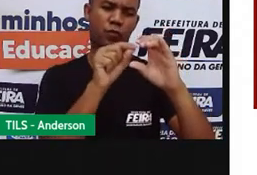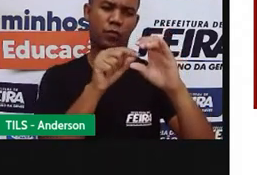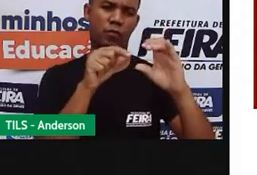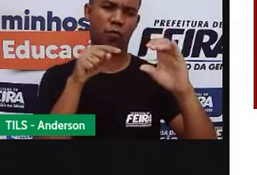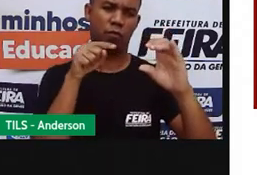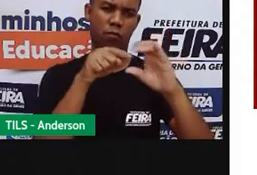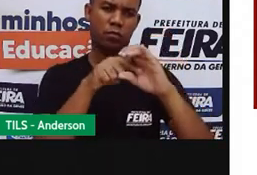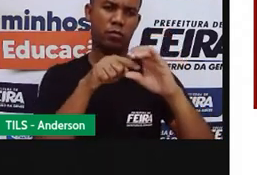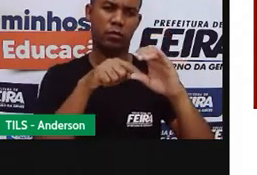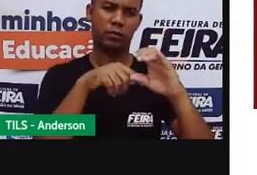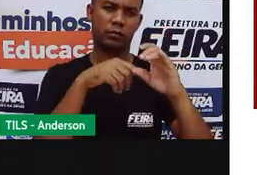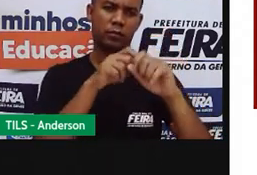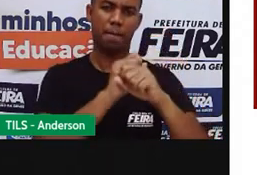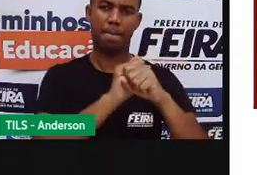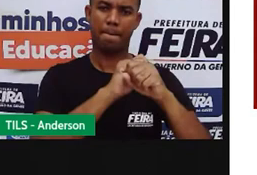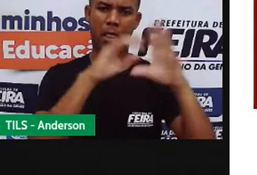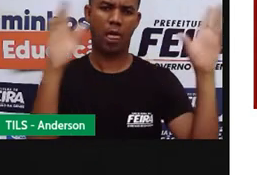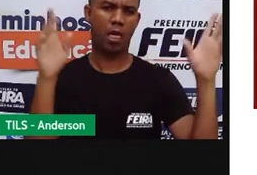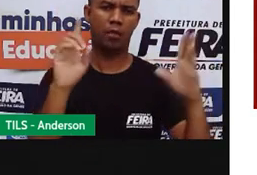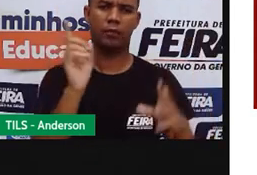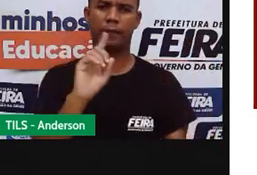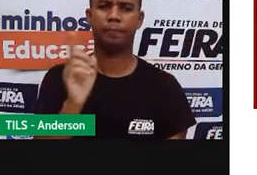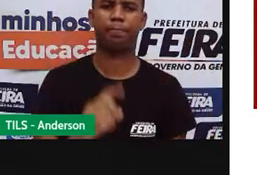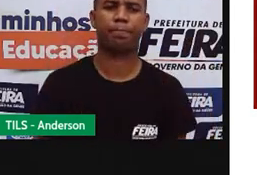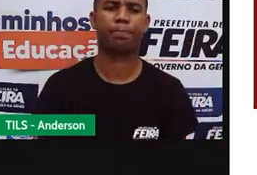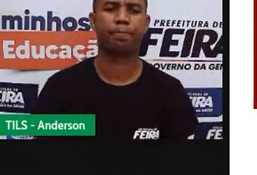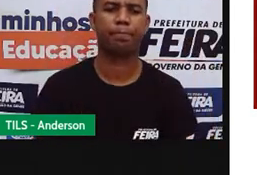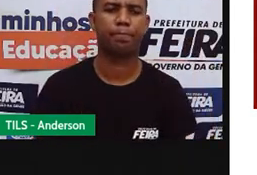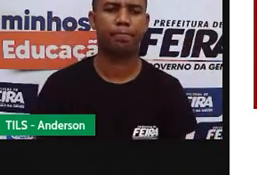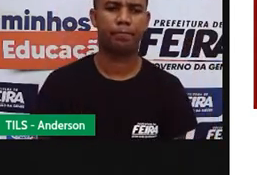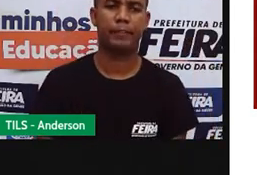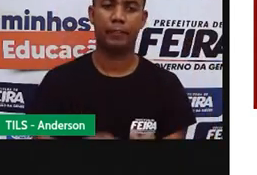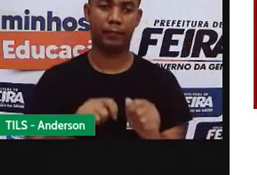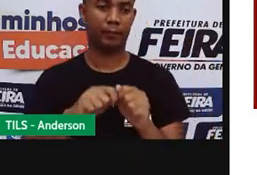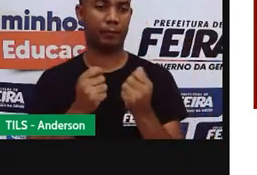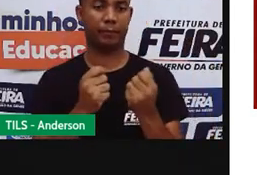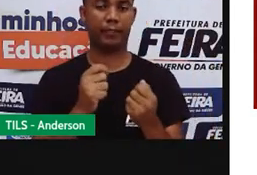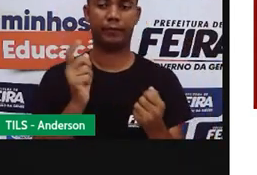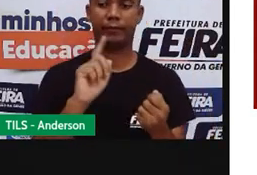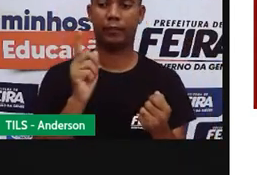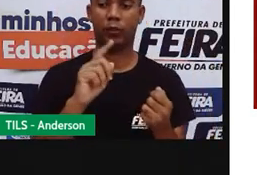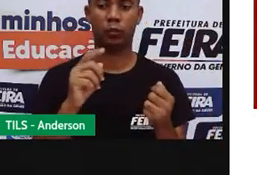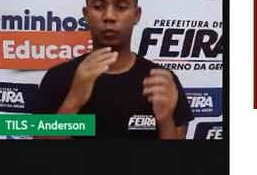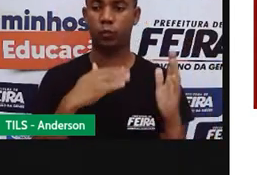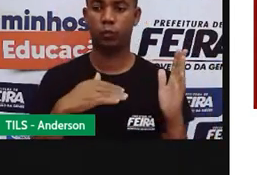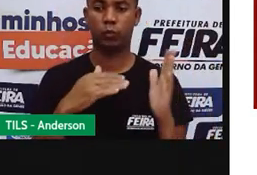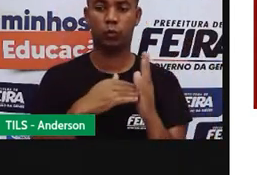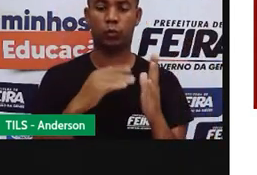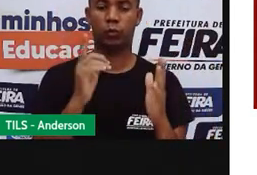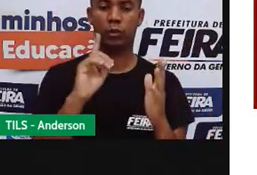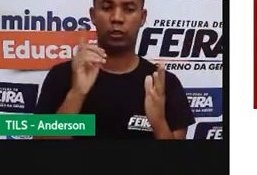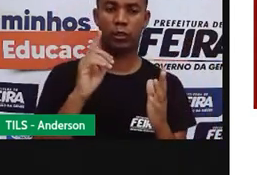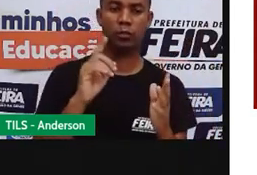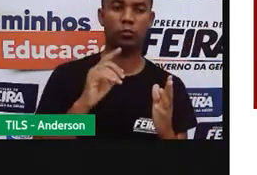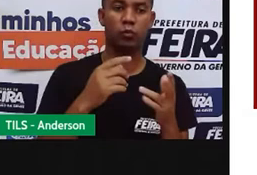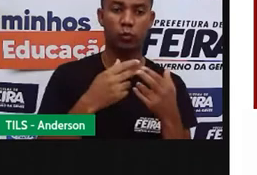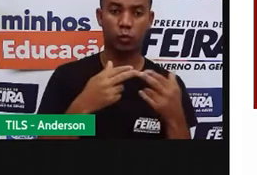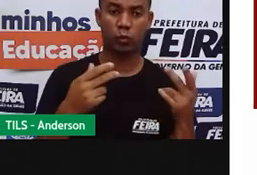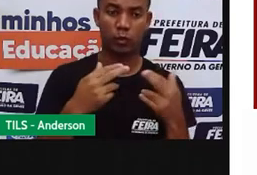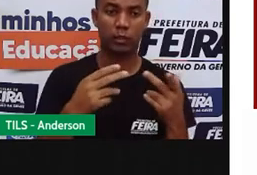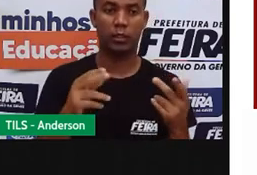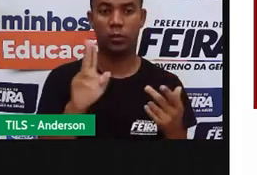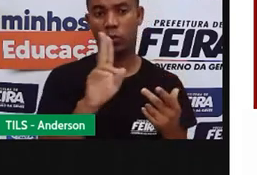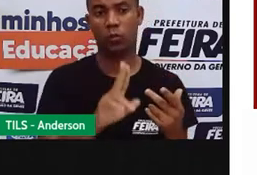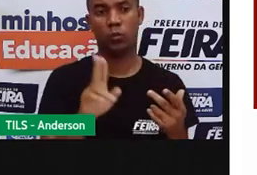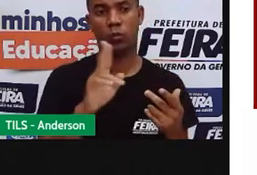não vai esmiostar o tijolo, não vai quebrar o tijolo. Então, os materiais